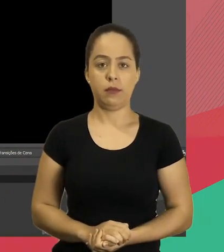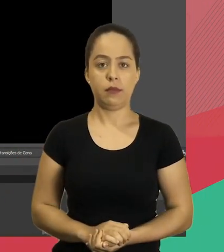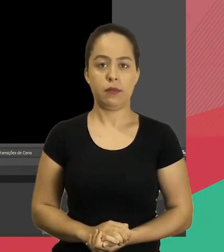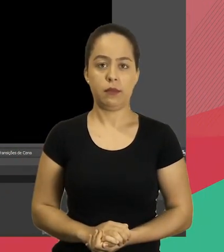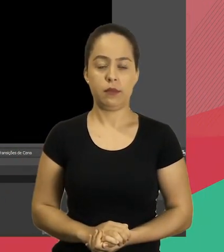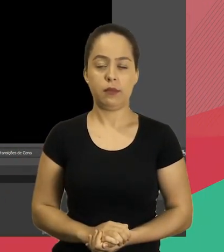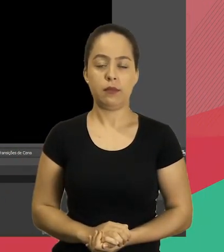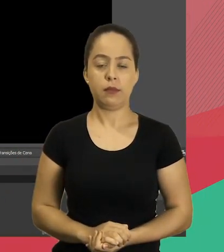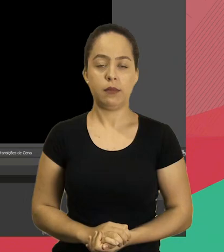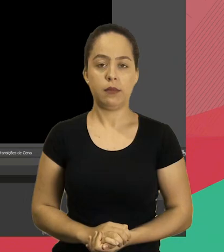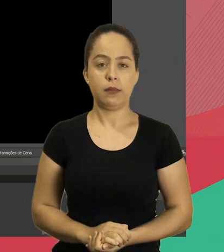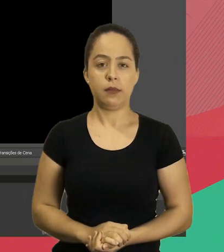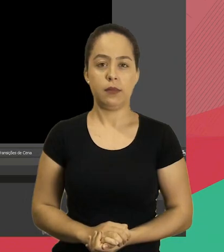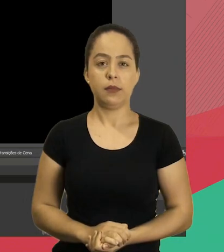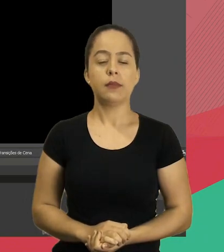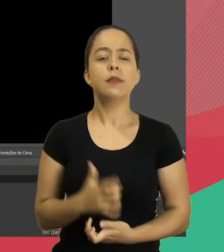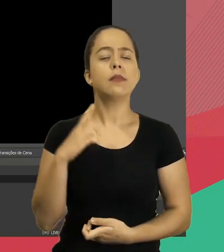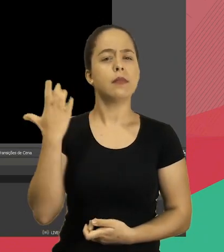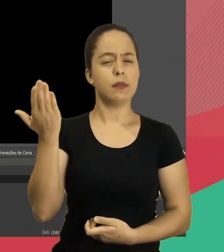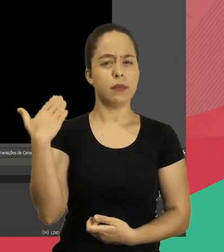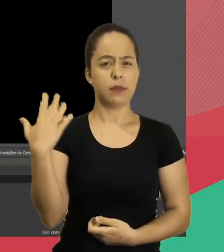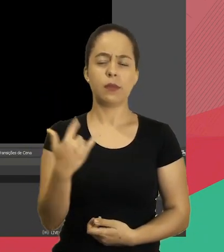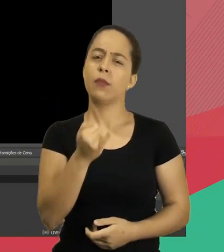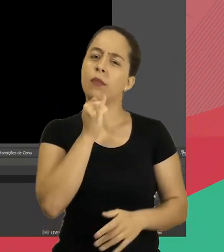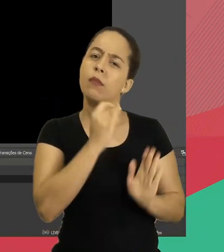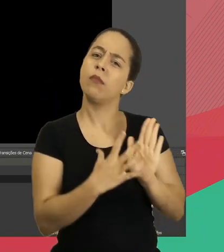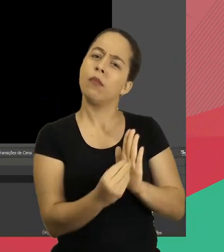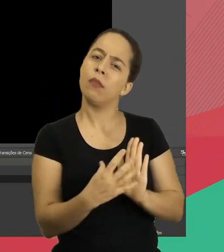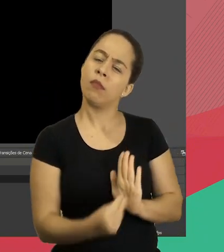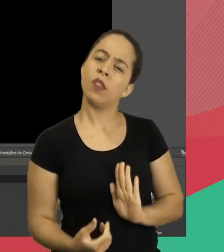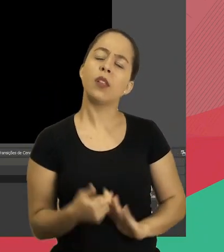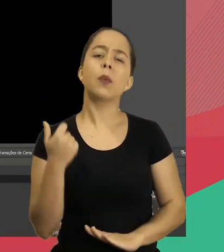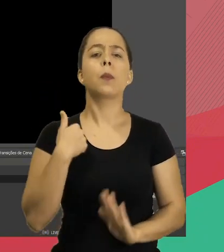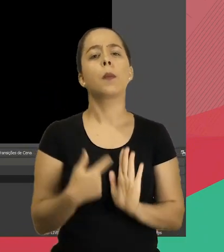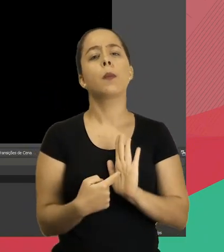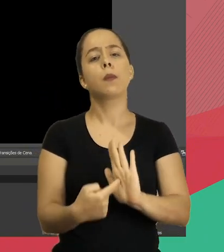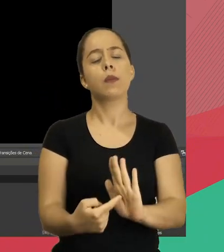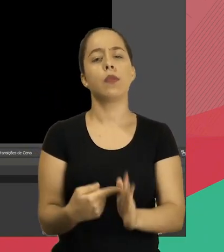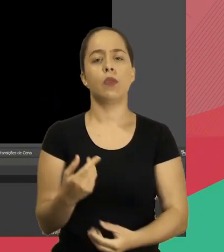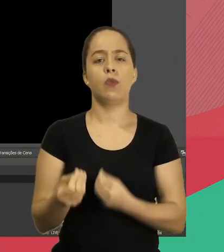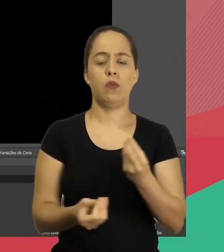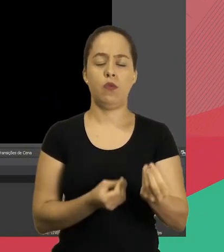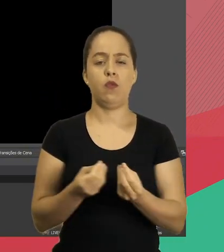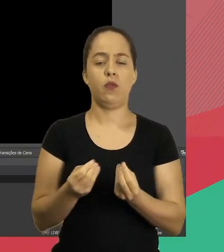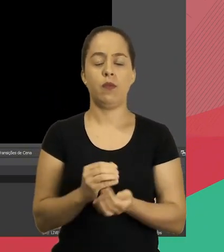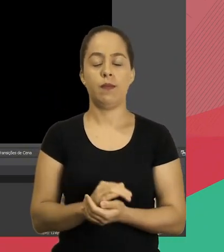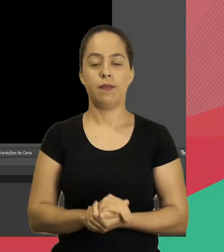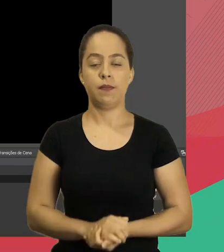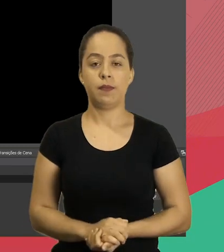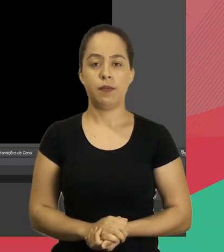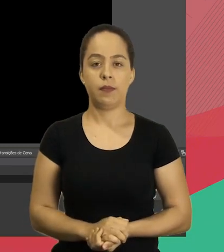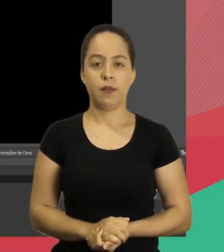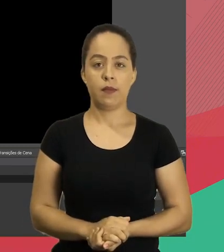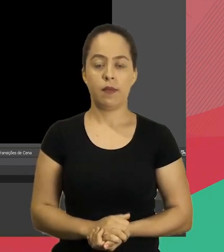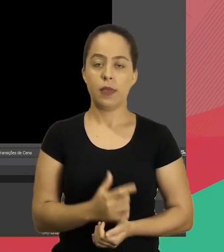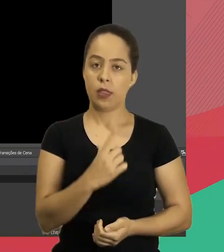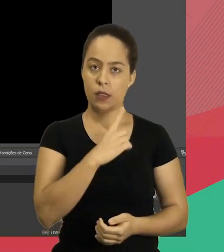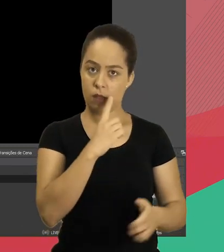zero, conforme os exemplos que eu mostrei anteriormente.